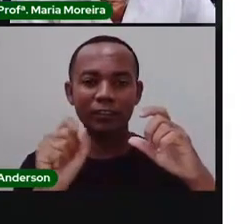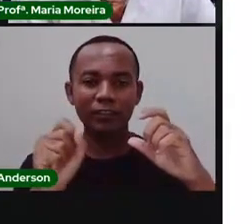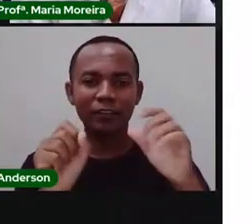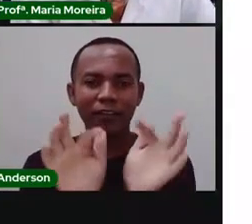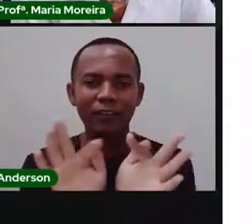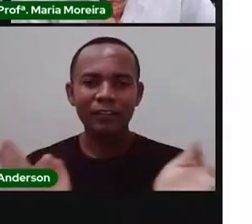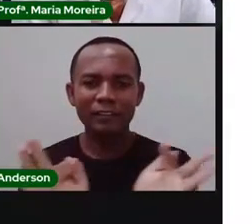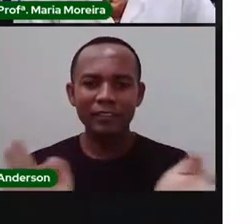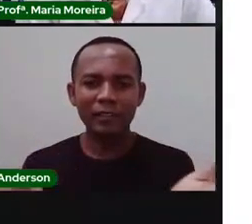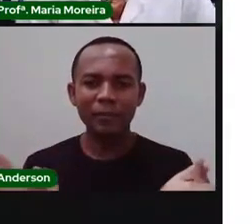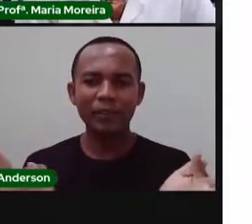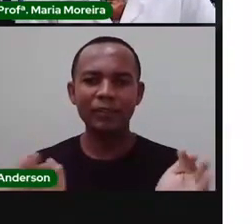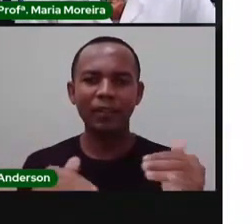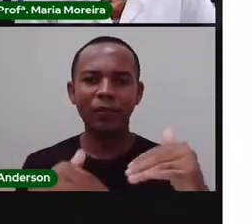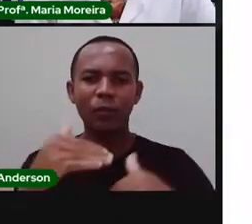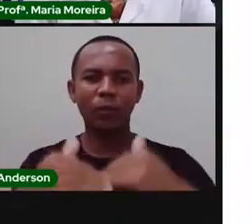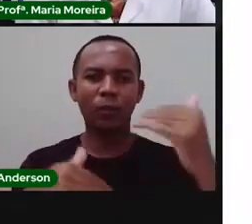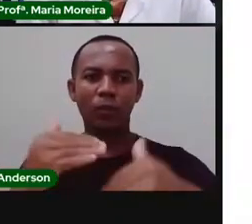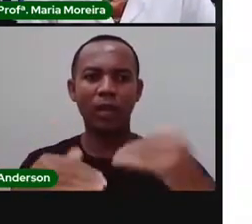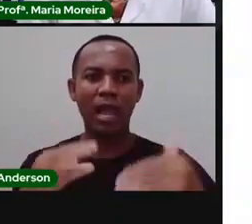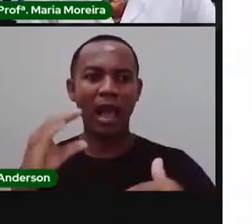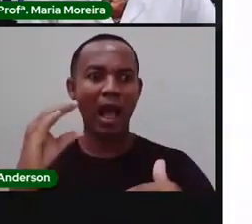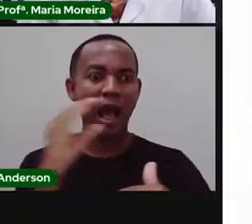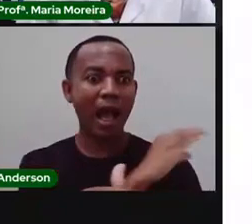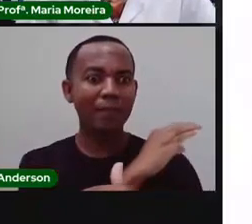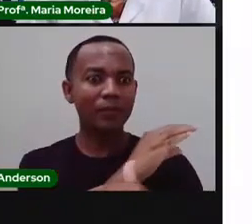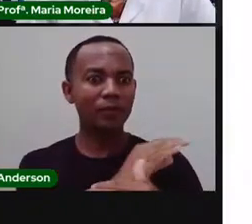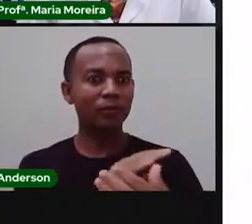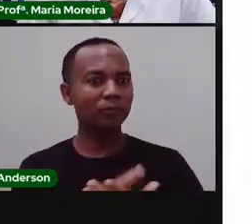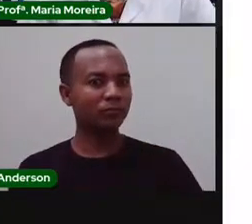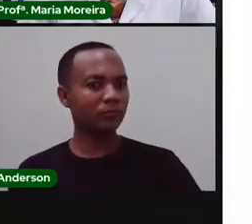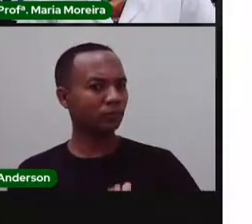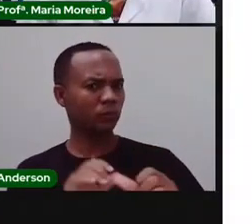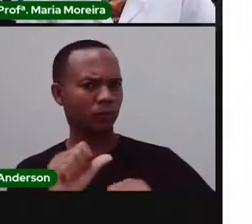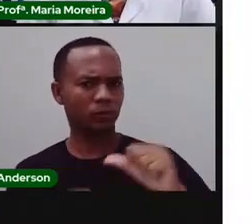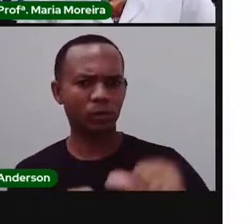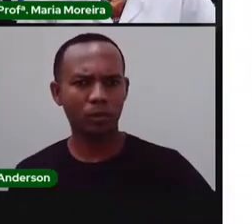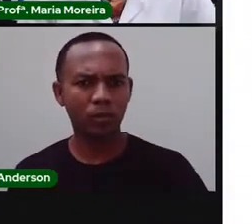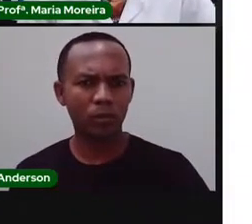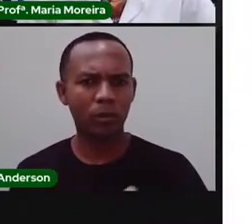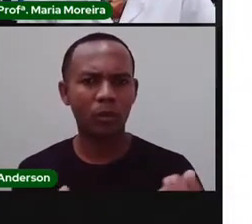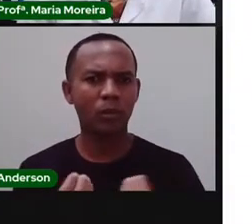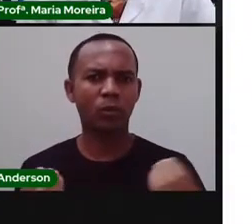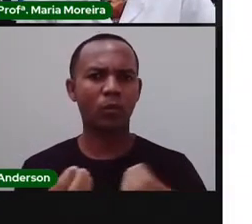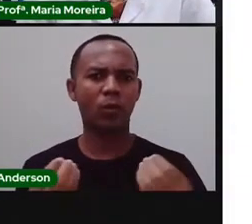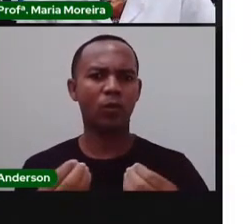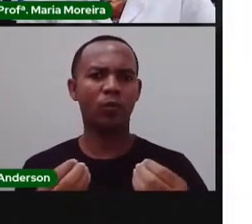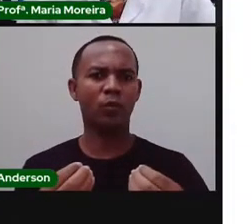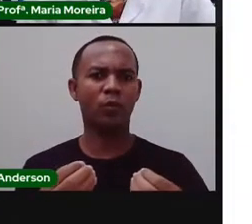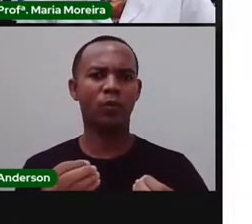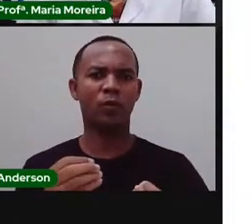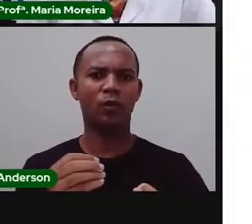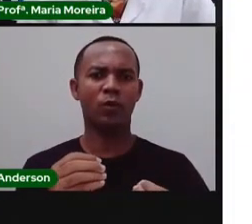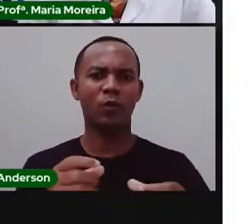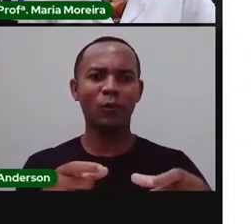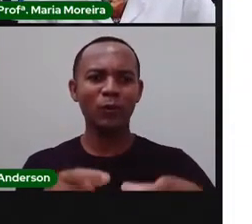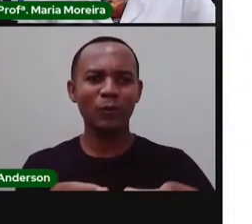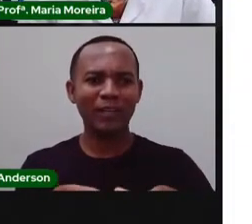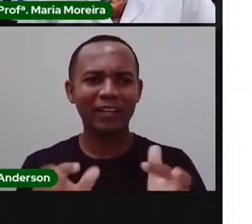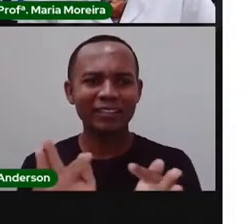desenvolve muito rápido, né? E esse crescente ritmo de desenvolvimento do povoado